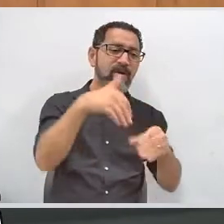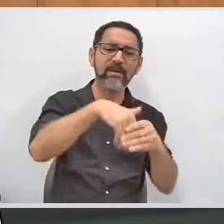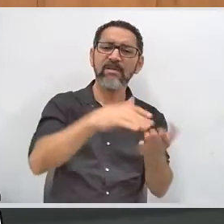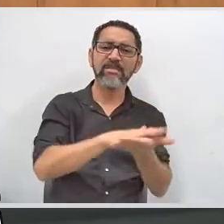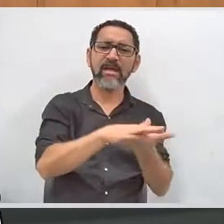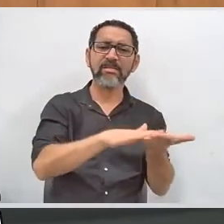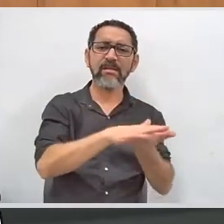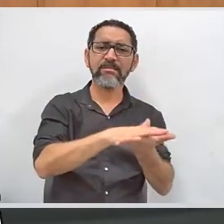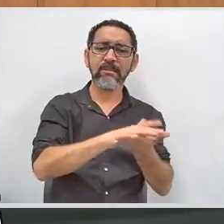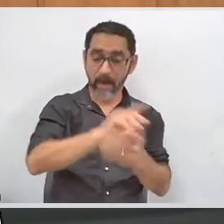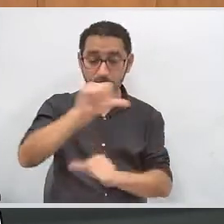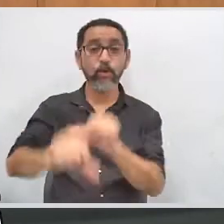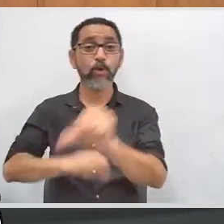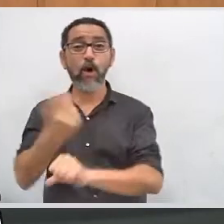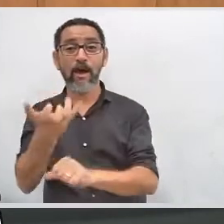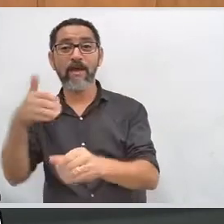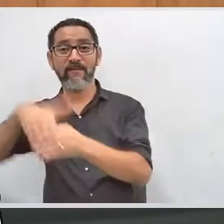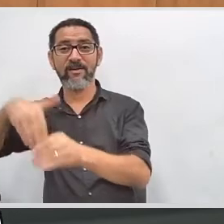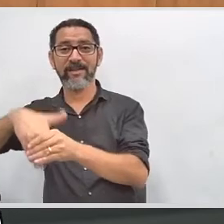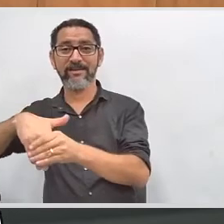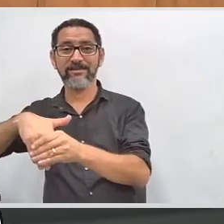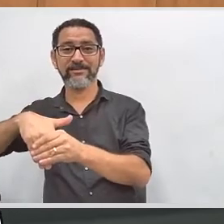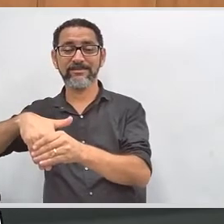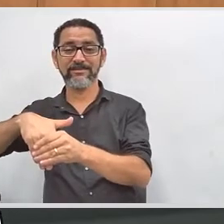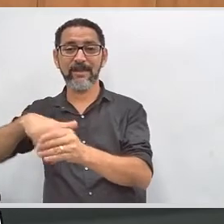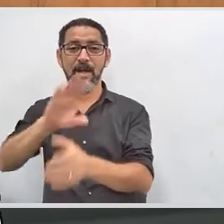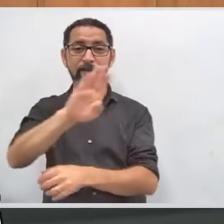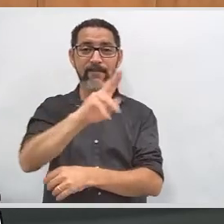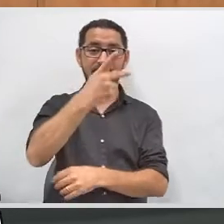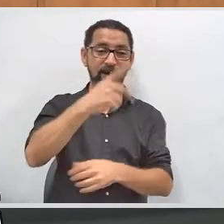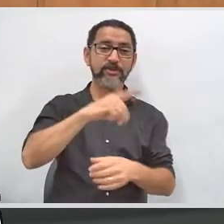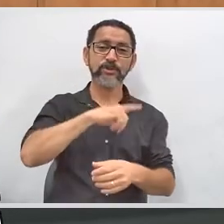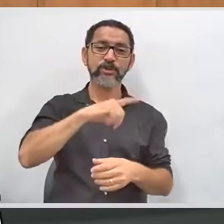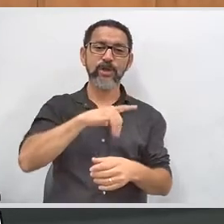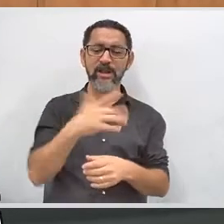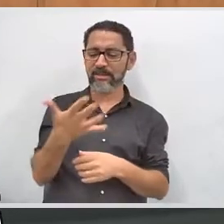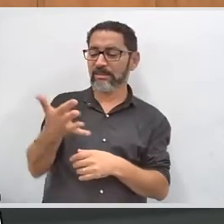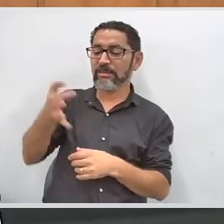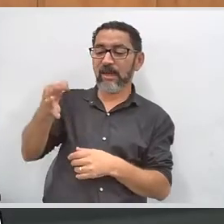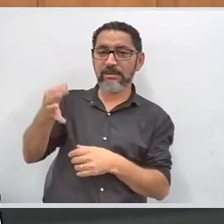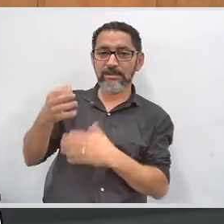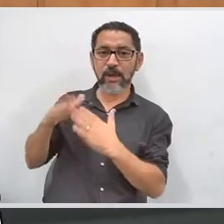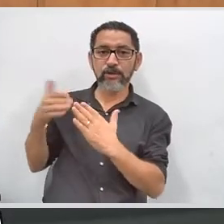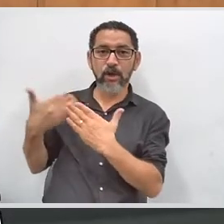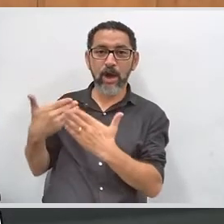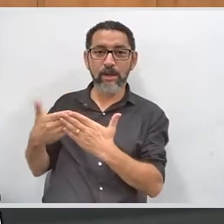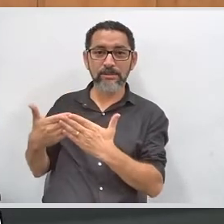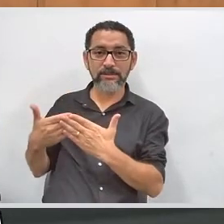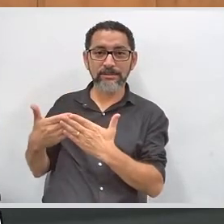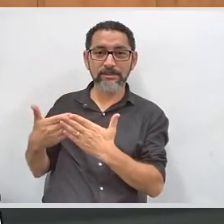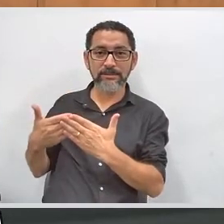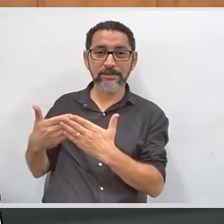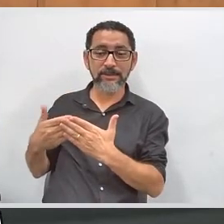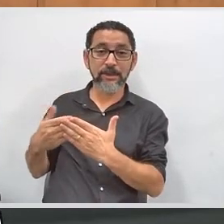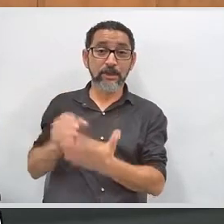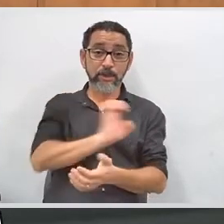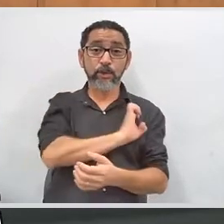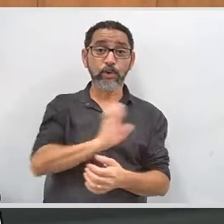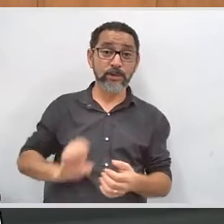que passou a votar? Porque as escolas, Belo Horizonte tinha 10 escolas, no Estado tinha 46 escolas